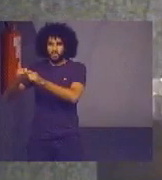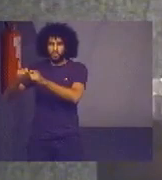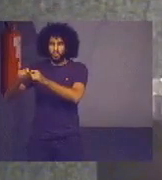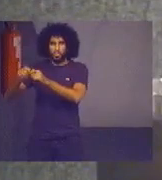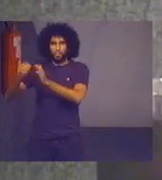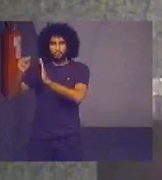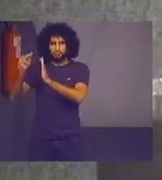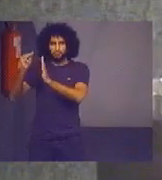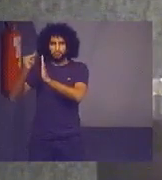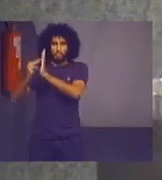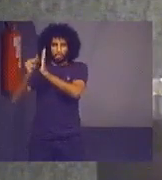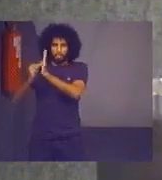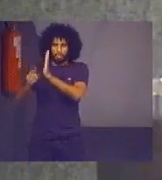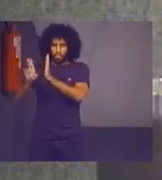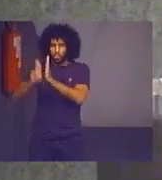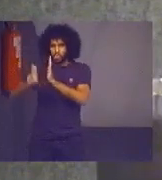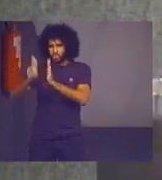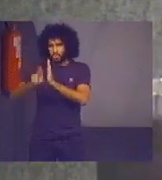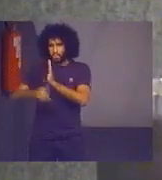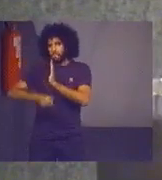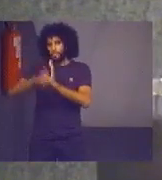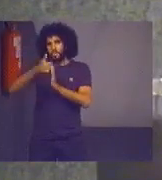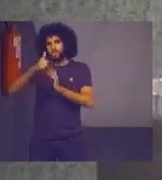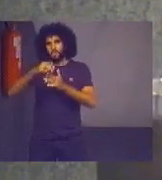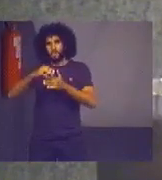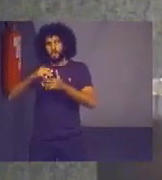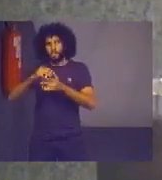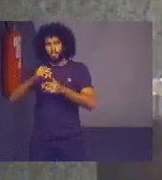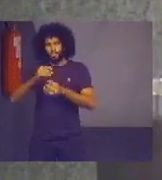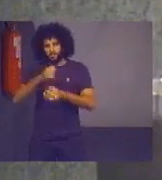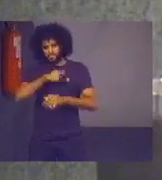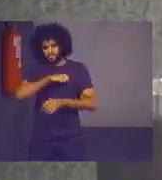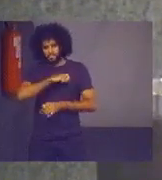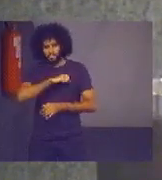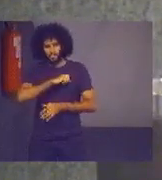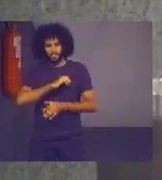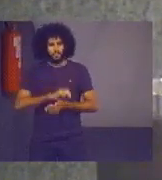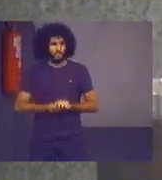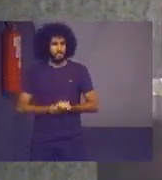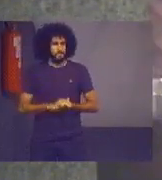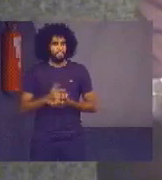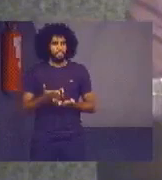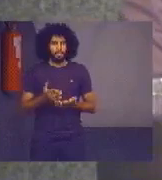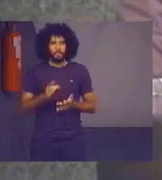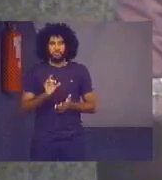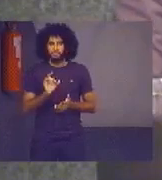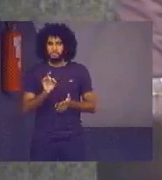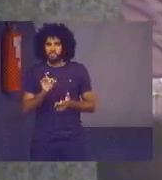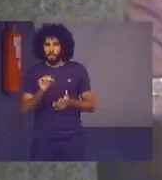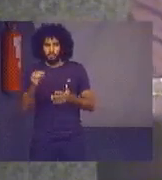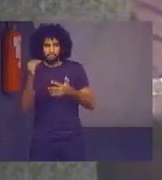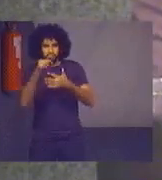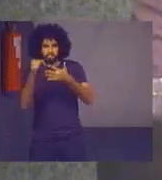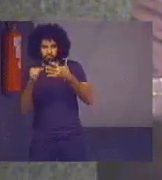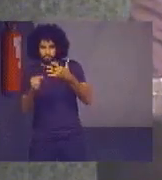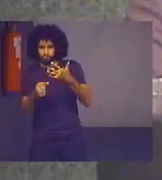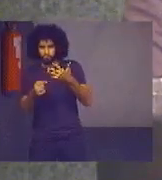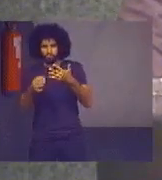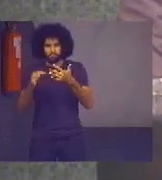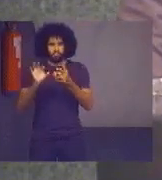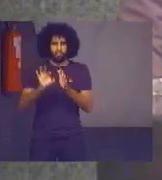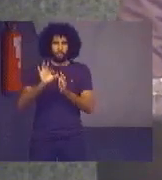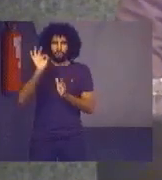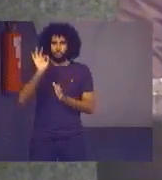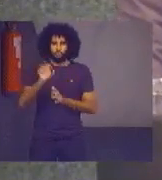foi utilizada na auditoria piloto. Mas assim, isso é um critério discricionário dos